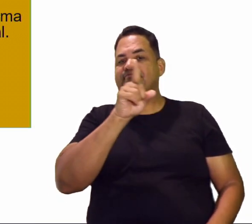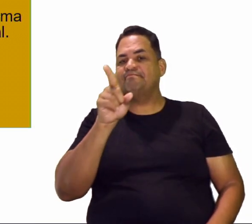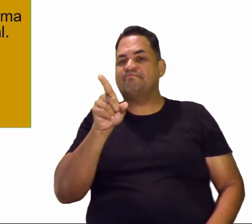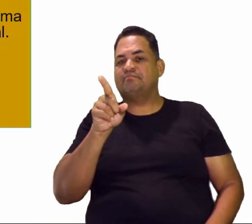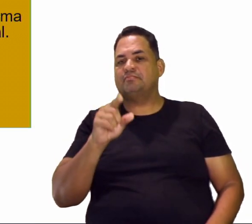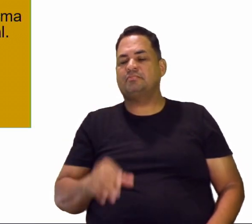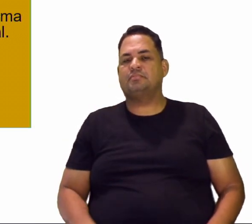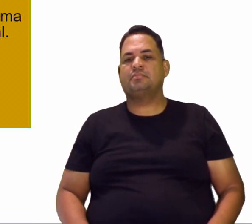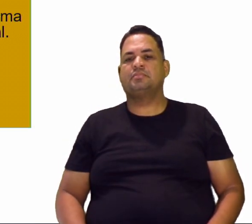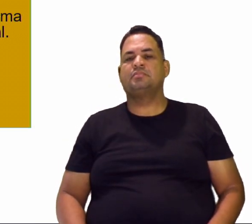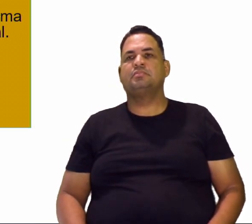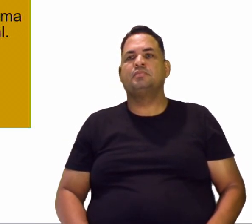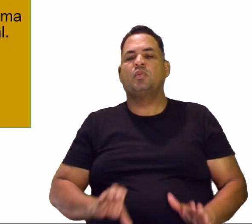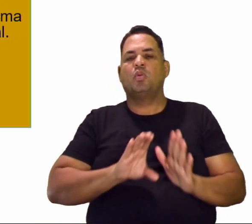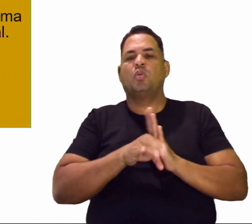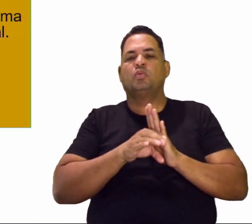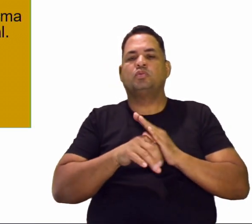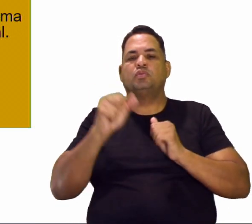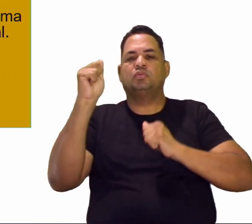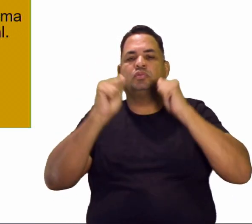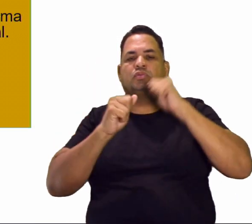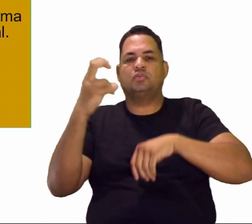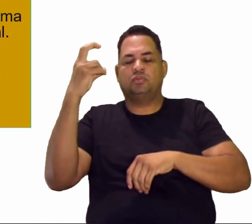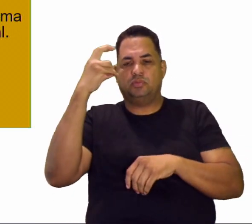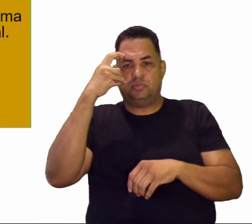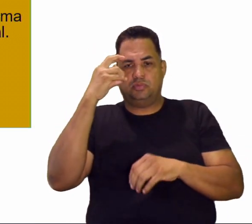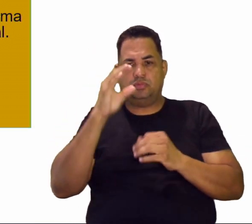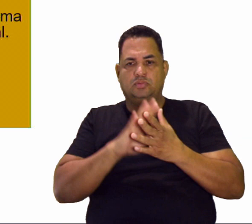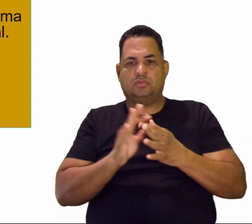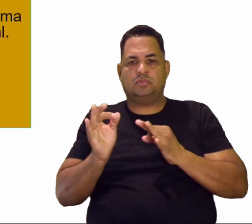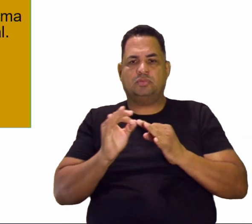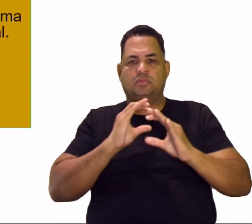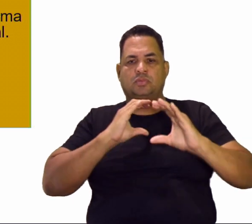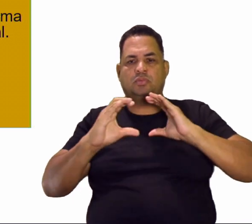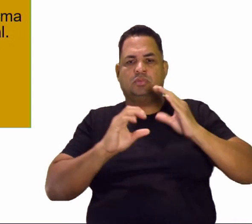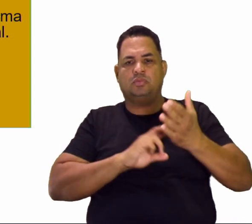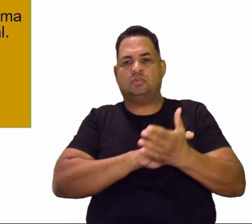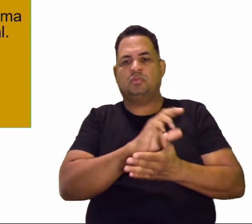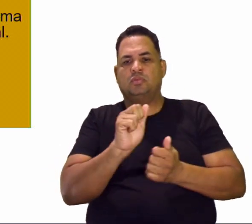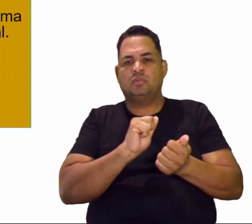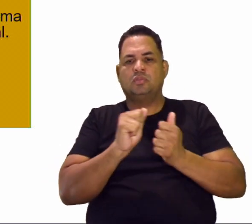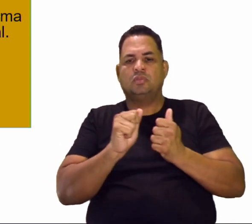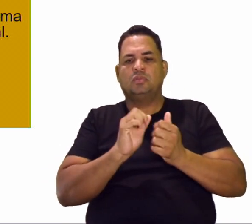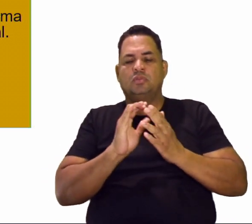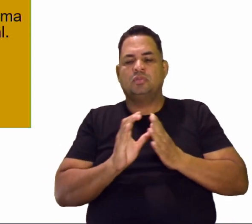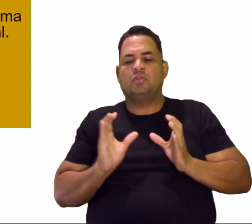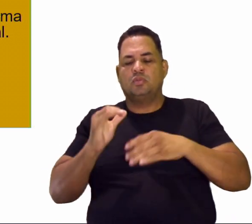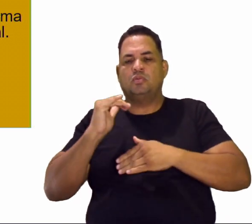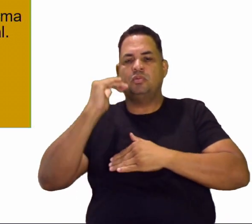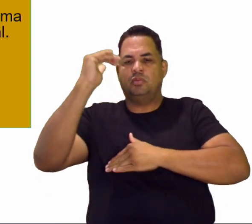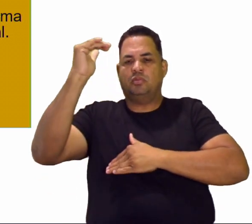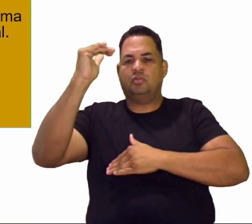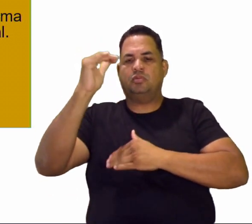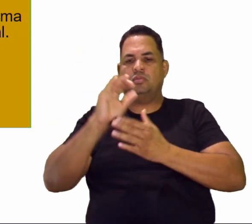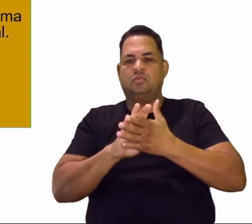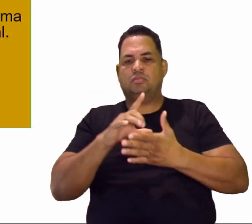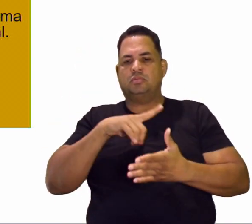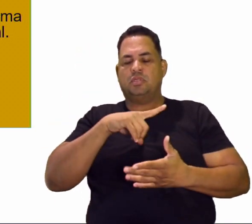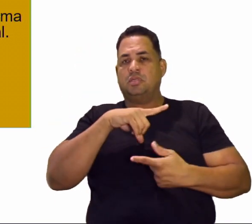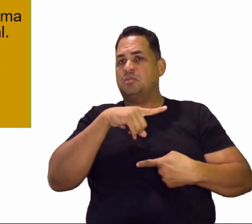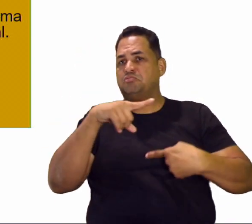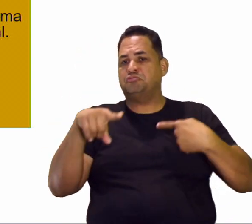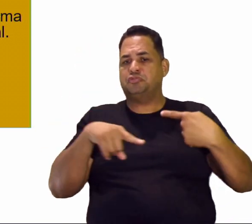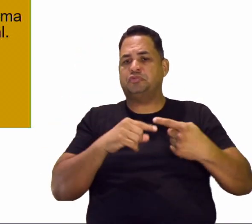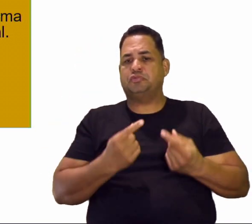conceito de indústria cultural, né? Que são os meios de comunicação controlados pela classe dominante em busca de